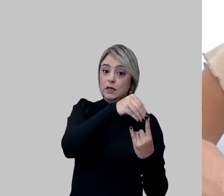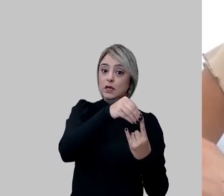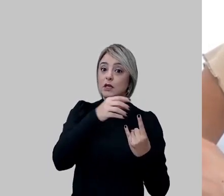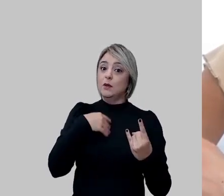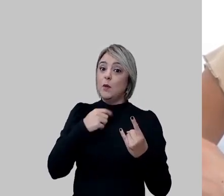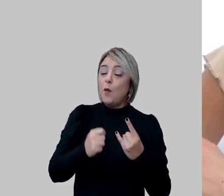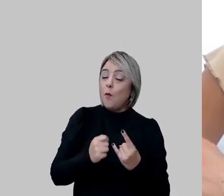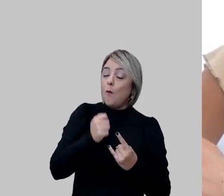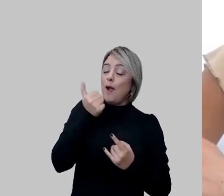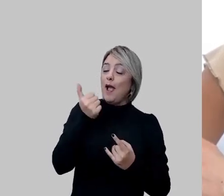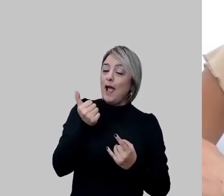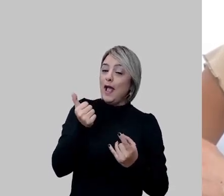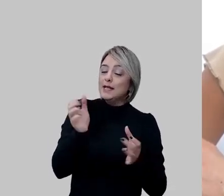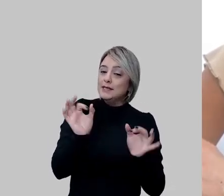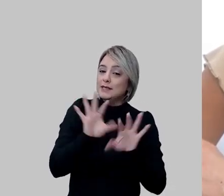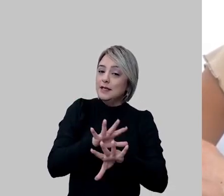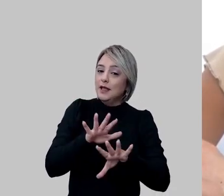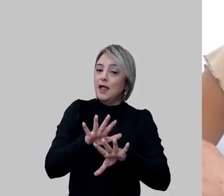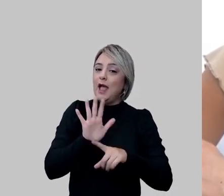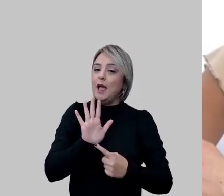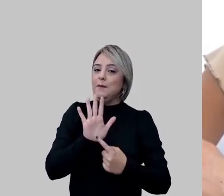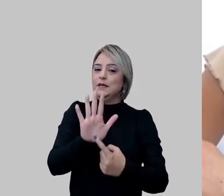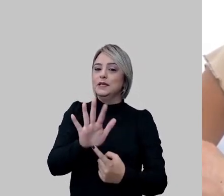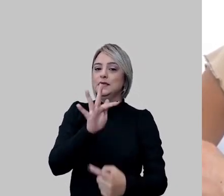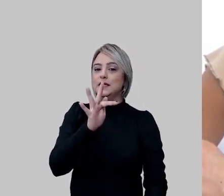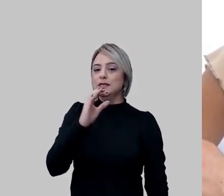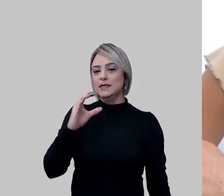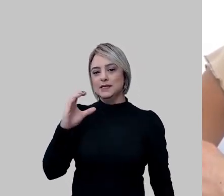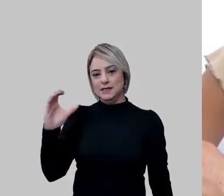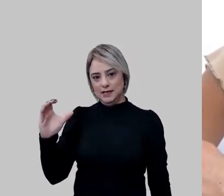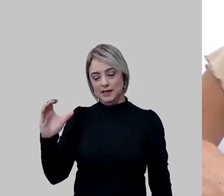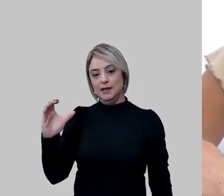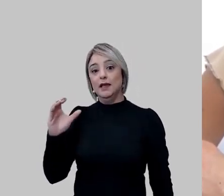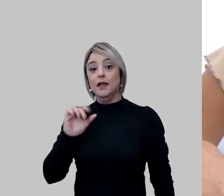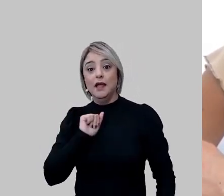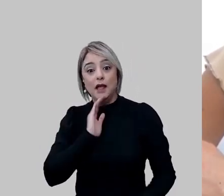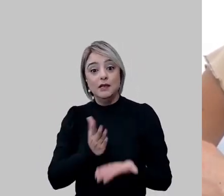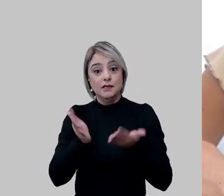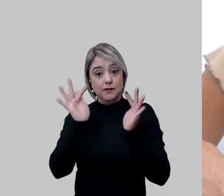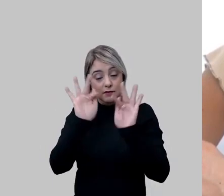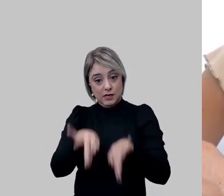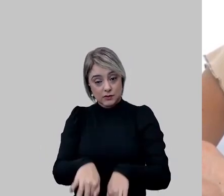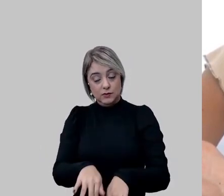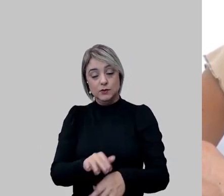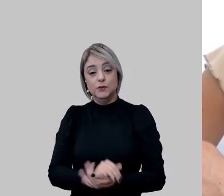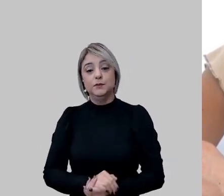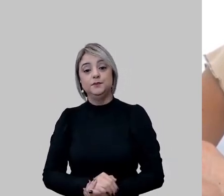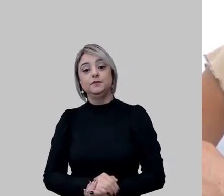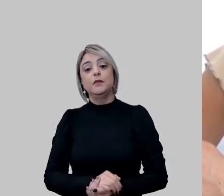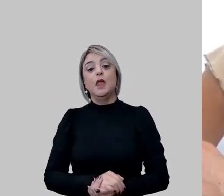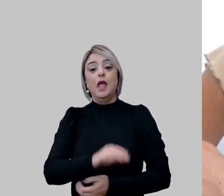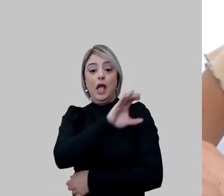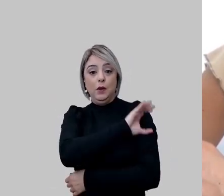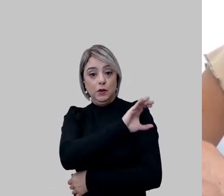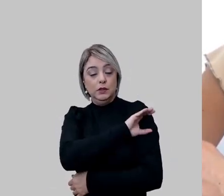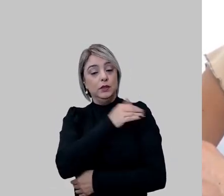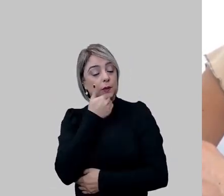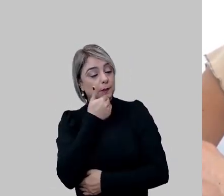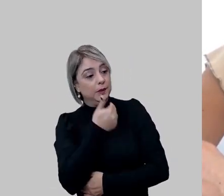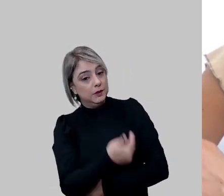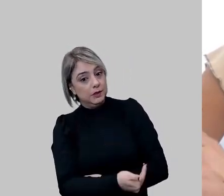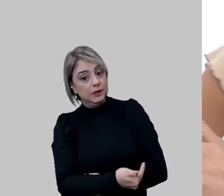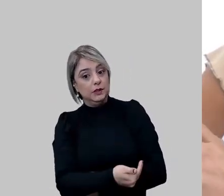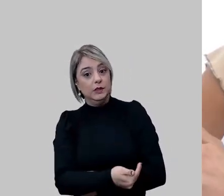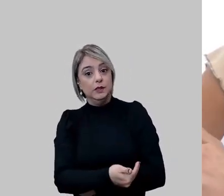terminando agora está na fase de apresentação daqui a pouquinho dos TCCs a gente já finalizou e a coordenadora pediu para